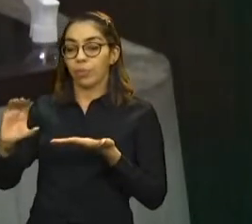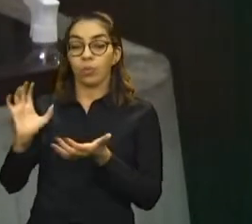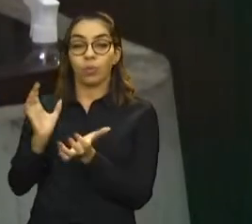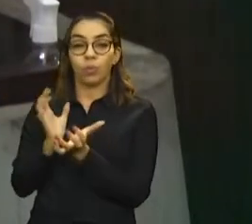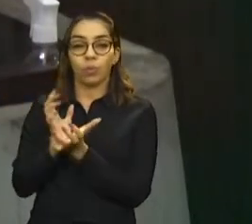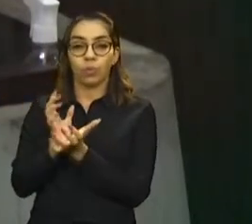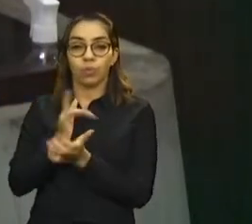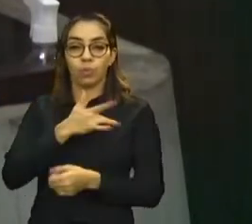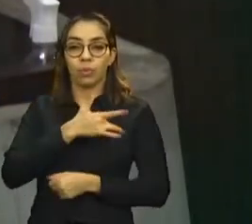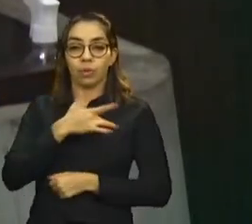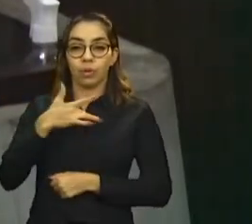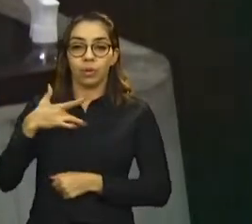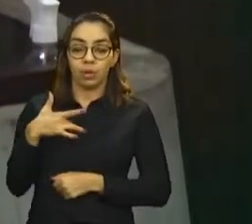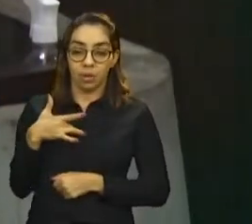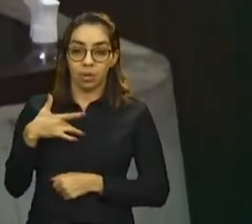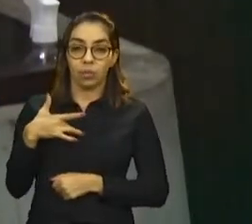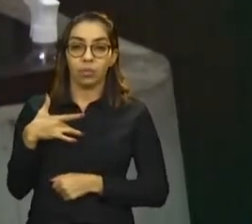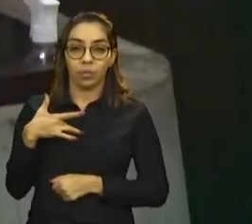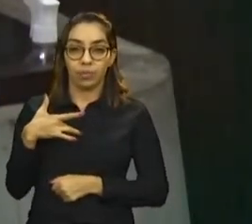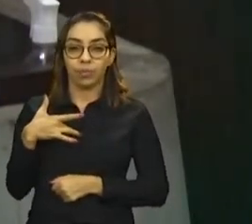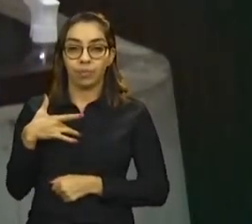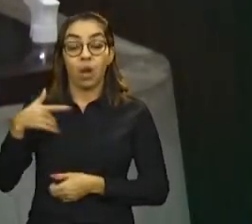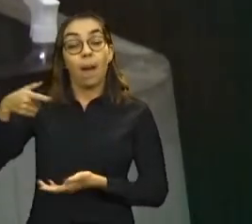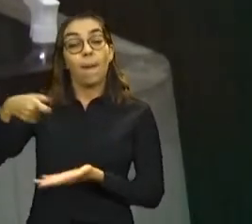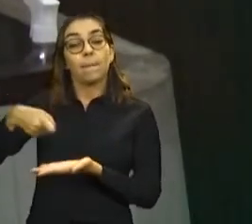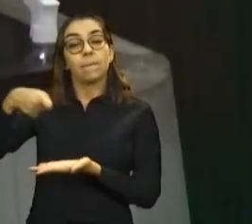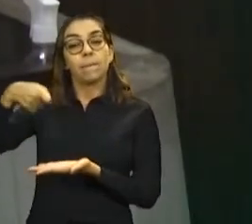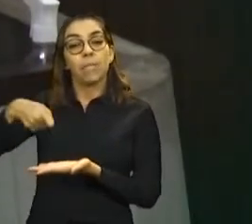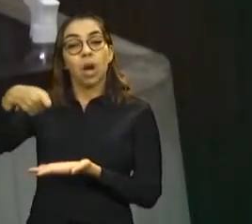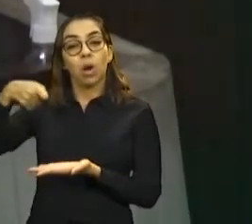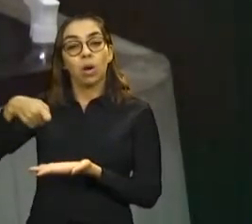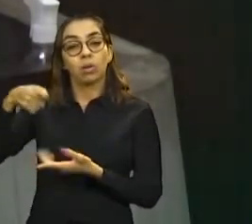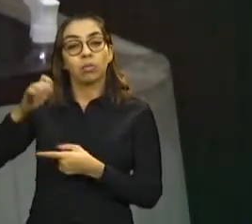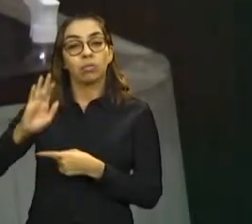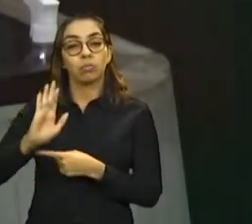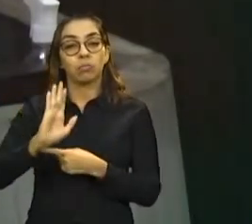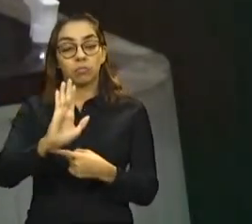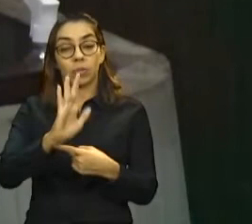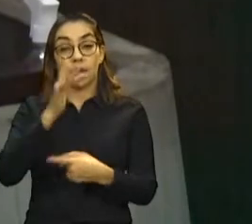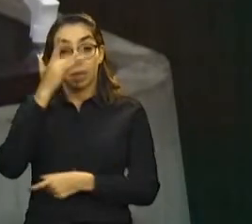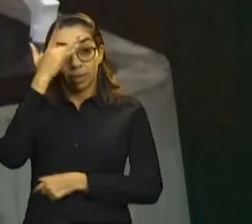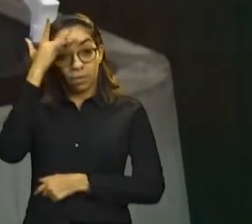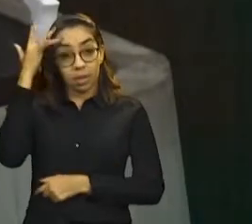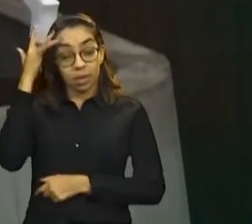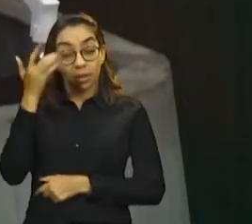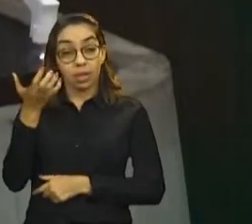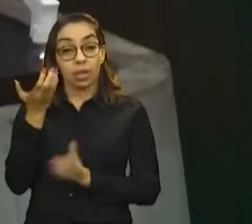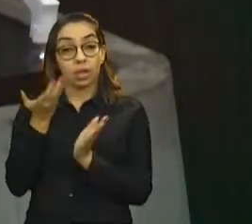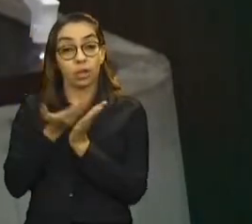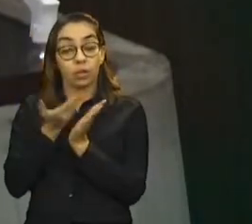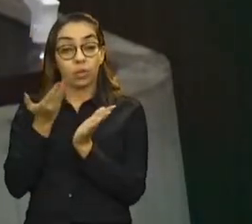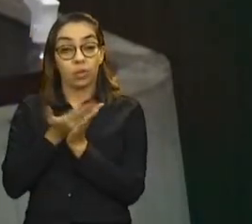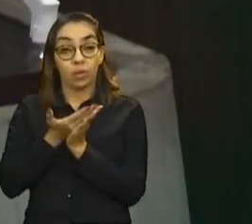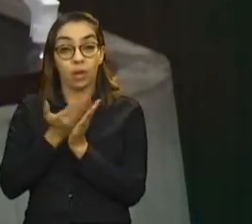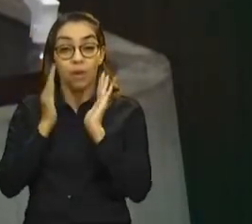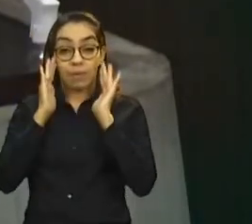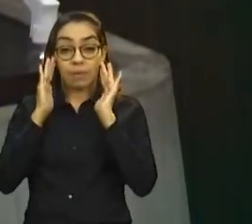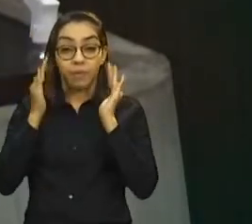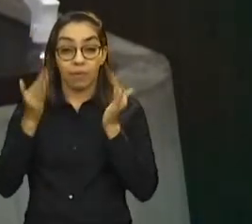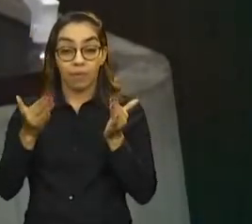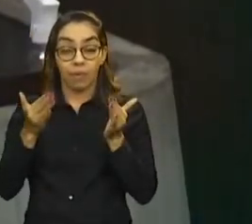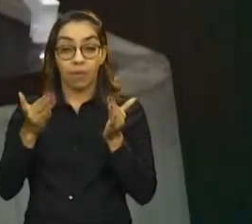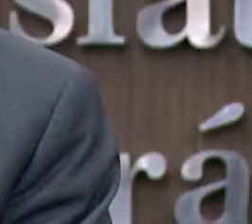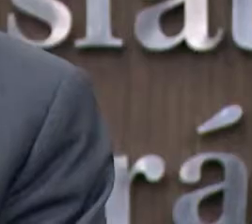de bolsas de incentivo à atuação do bolsista que contribui para ações do Cartão Mais Infância